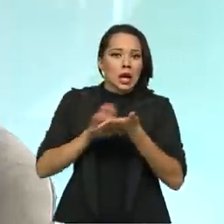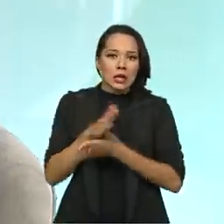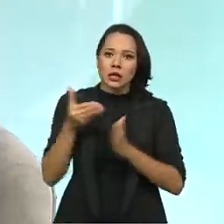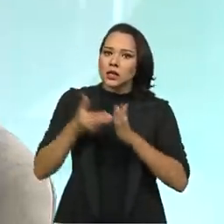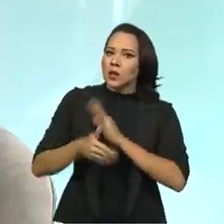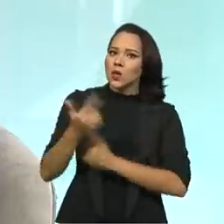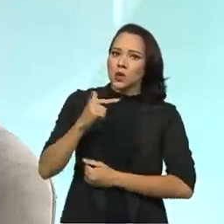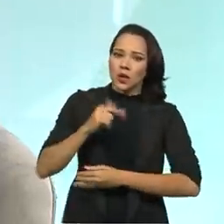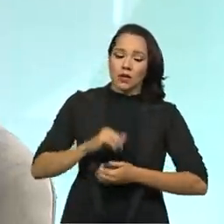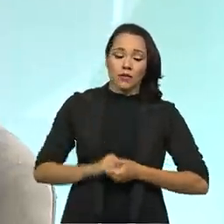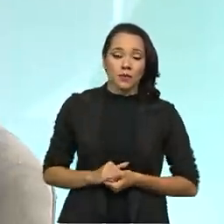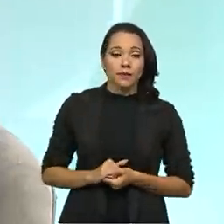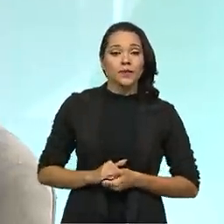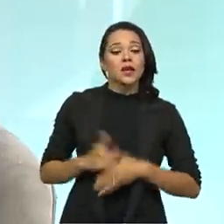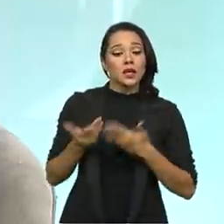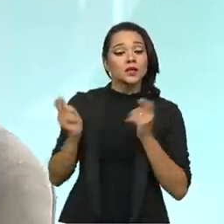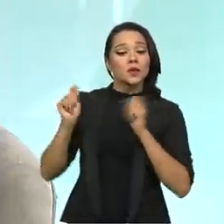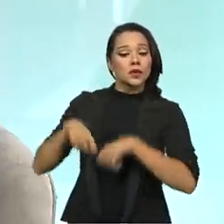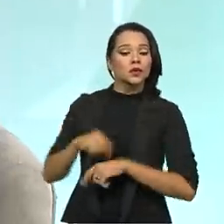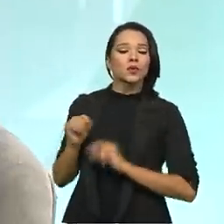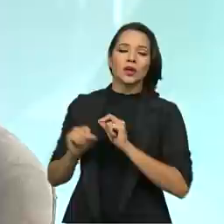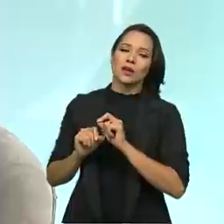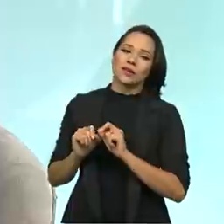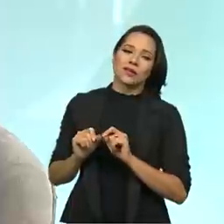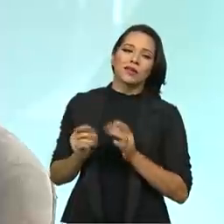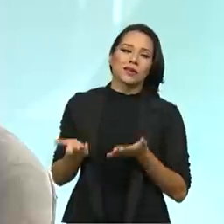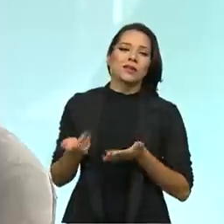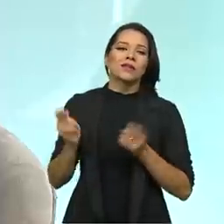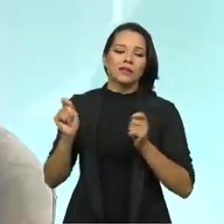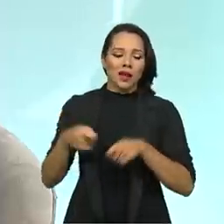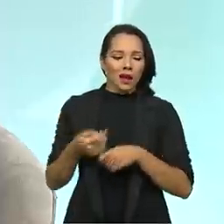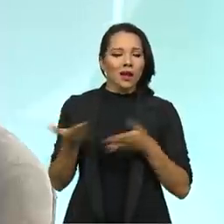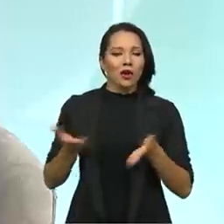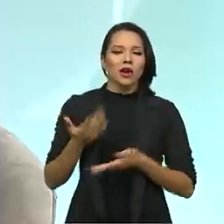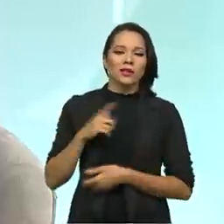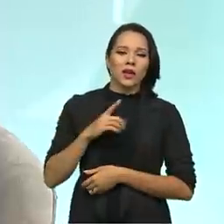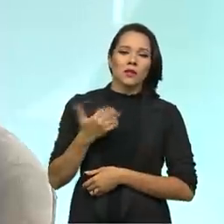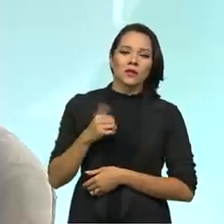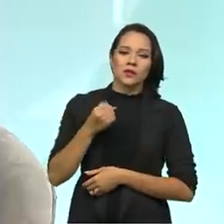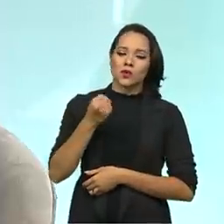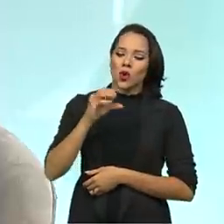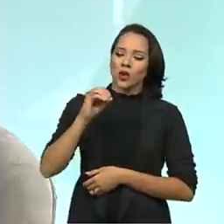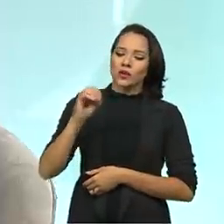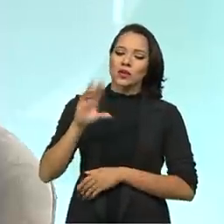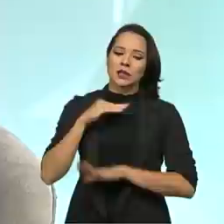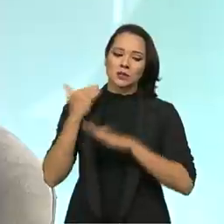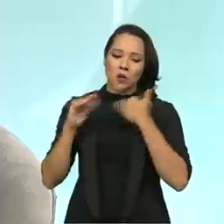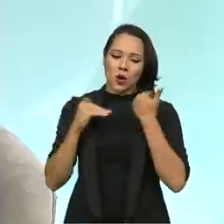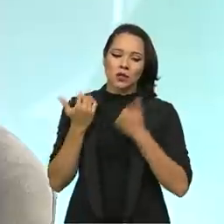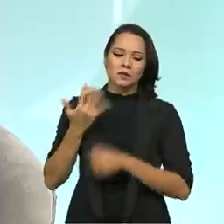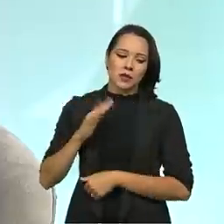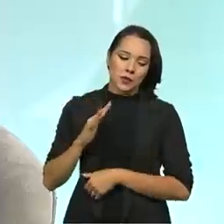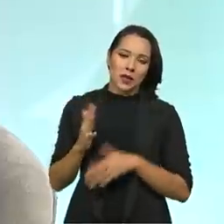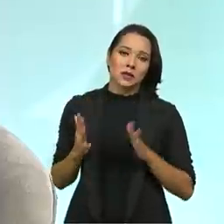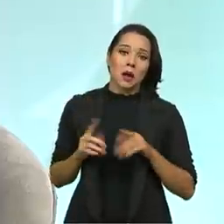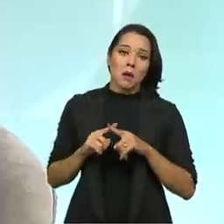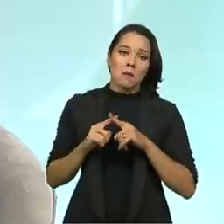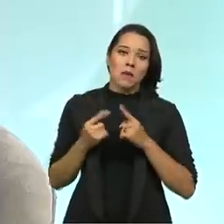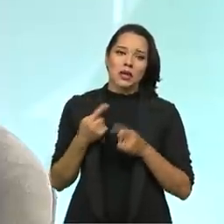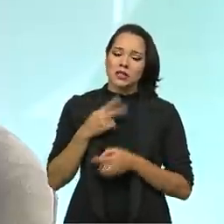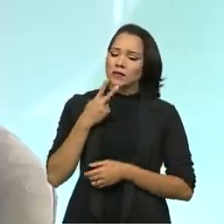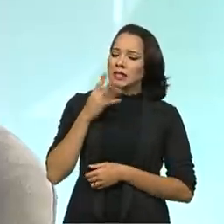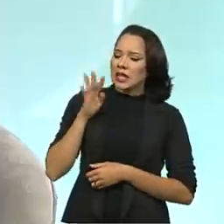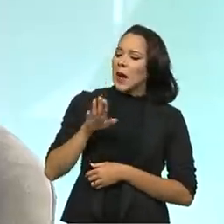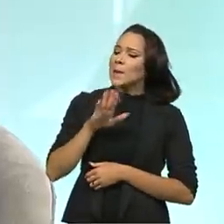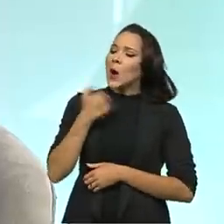E isso permitiu que a gente, é o que eu sempre digo, né? A gente está aí com cerca de 800 óbitos e a gente não relativiza esses